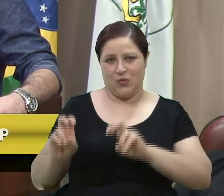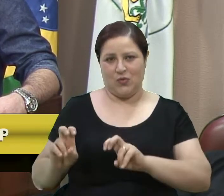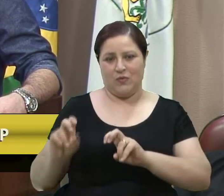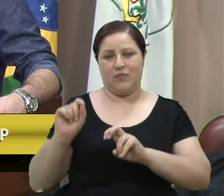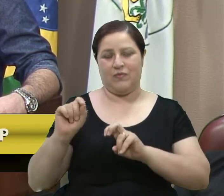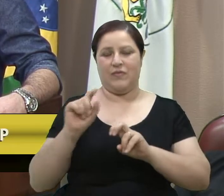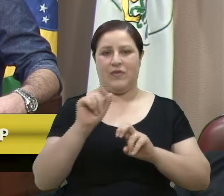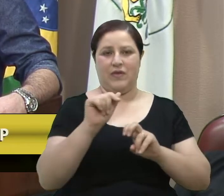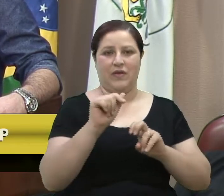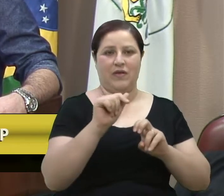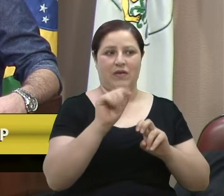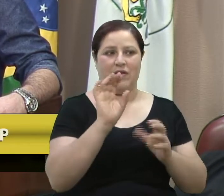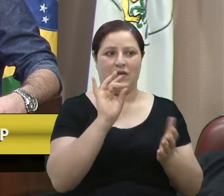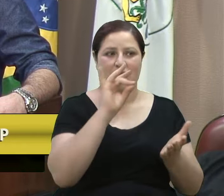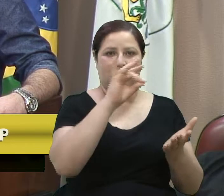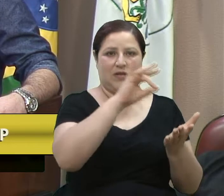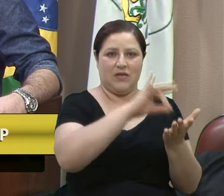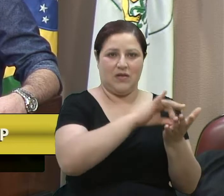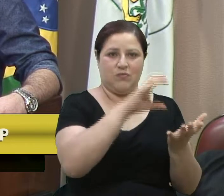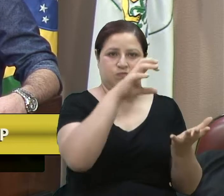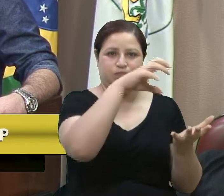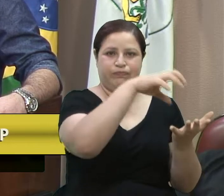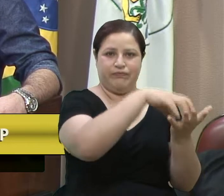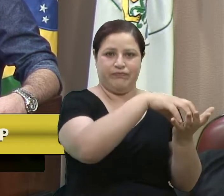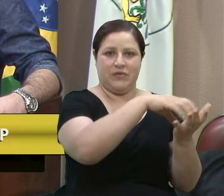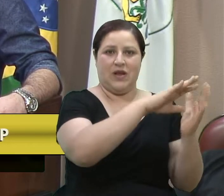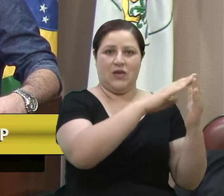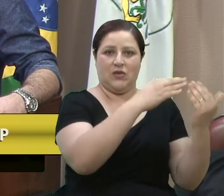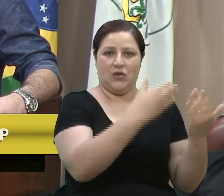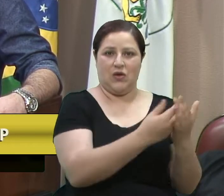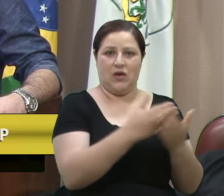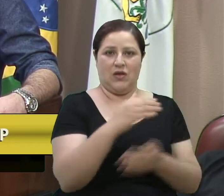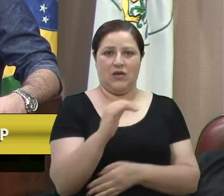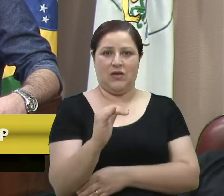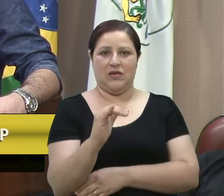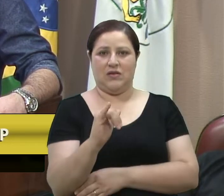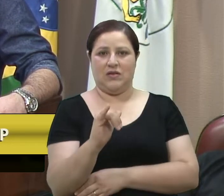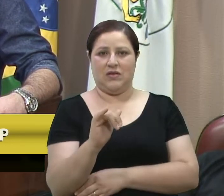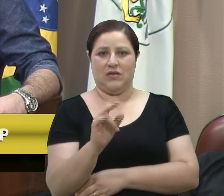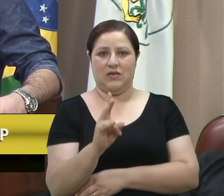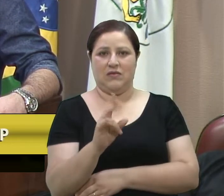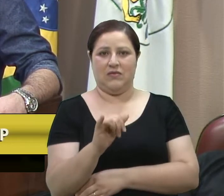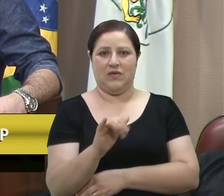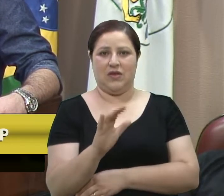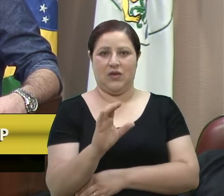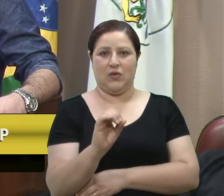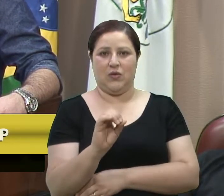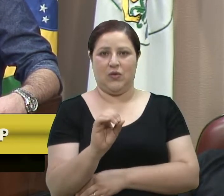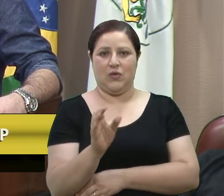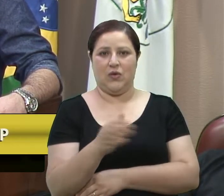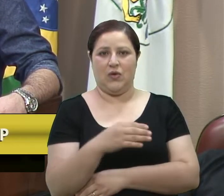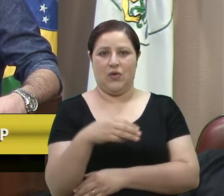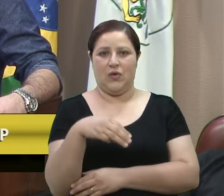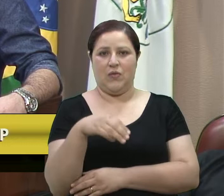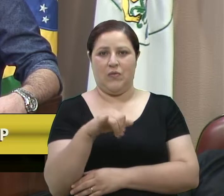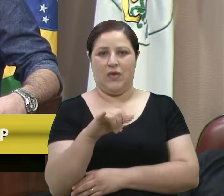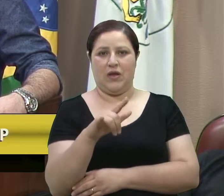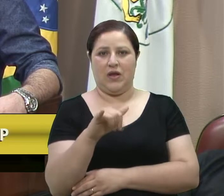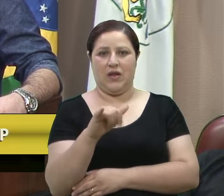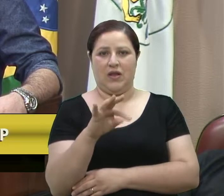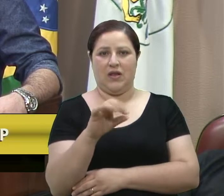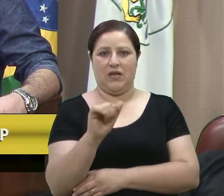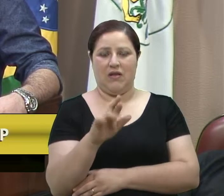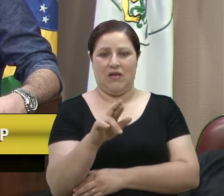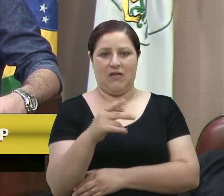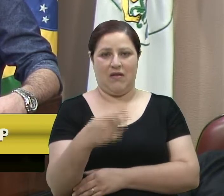cívico-militar em nossa cidade. Nós temos um exemplo muito bom no nosso estado, onde